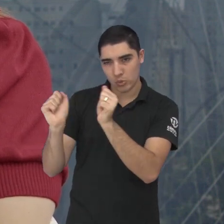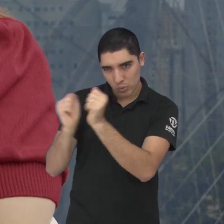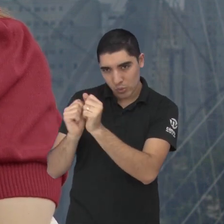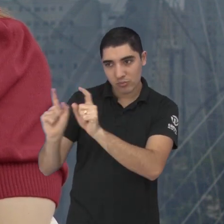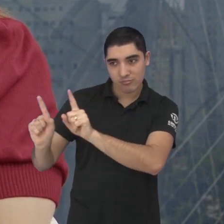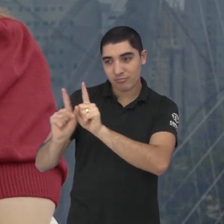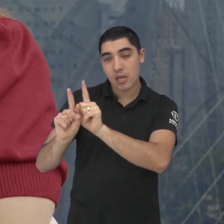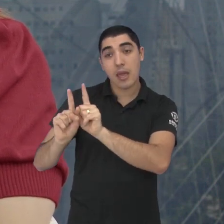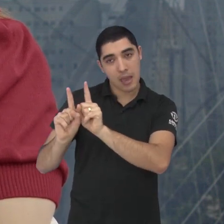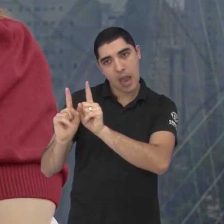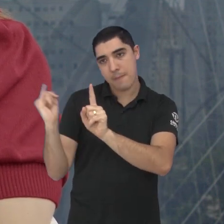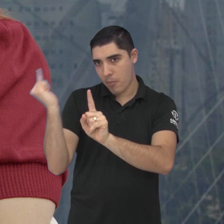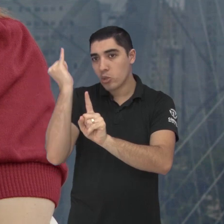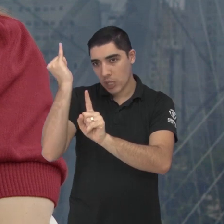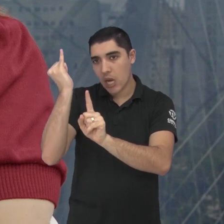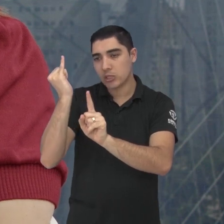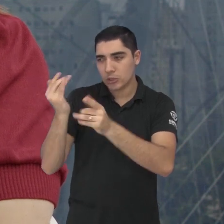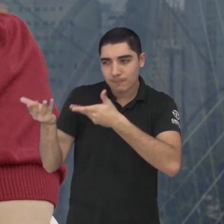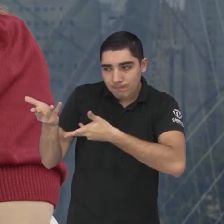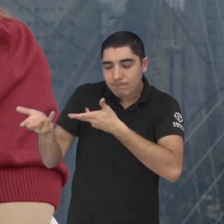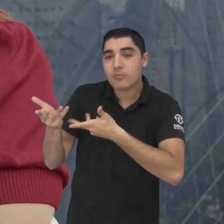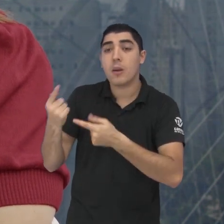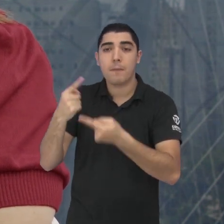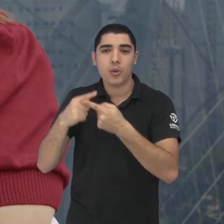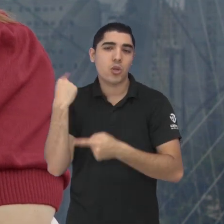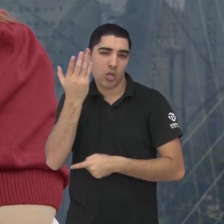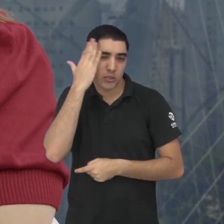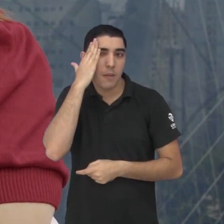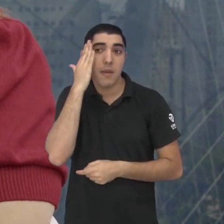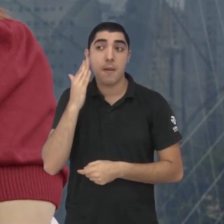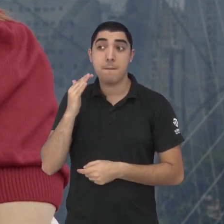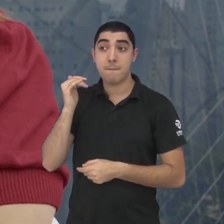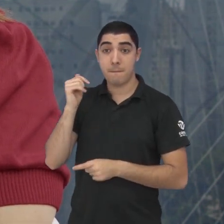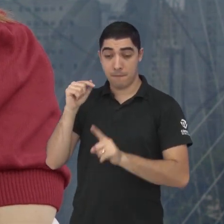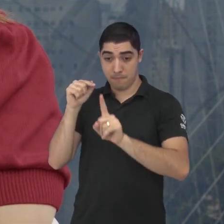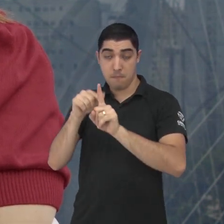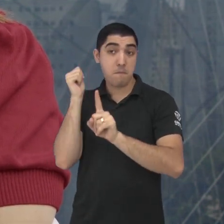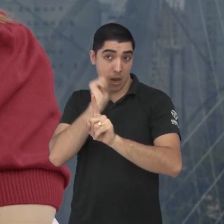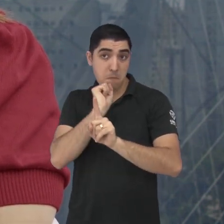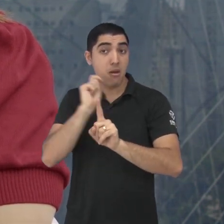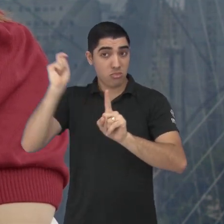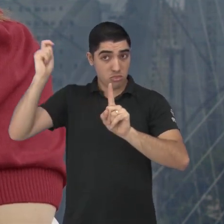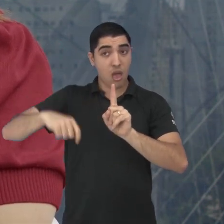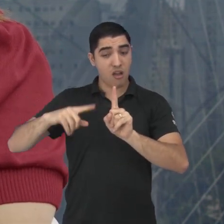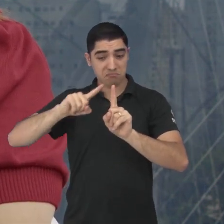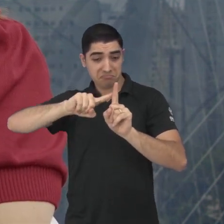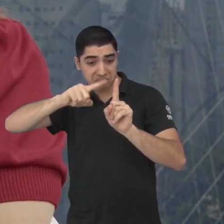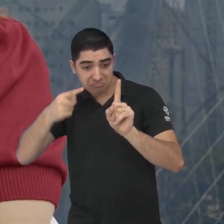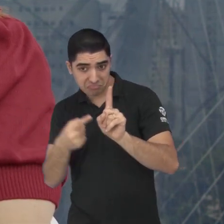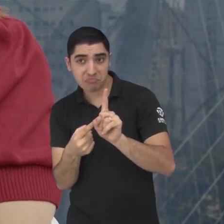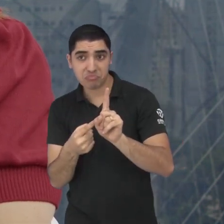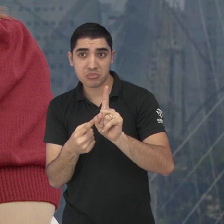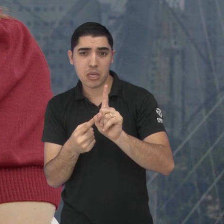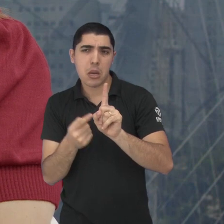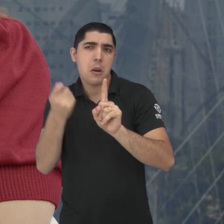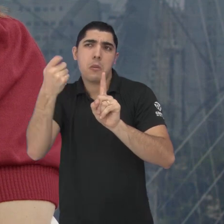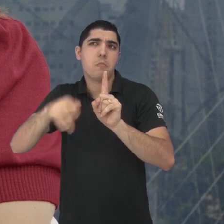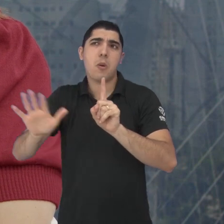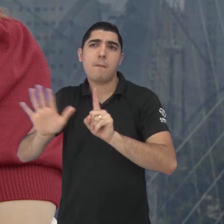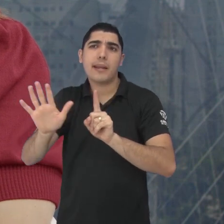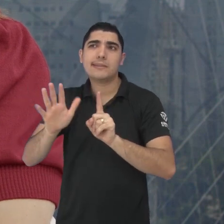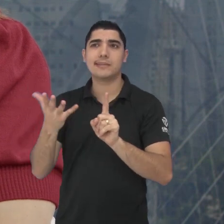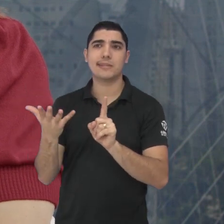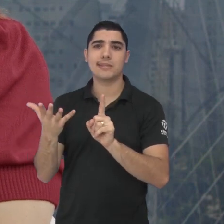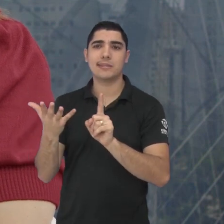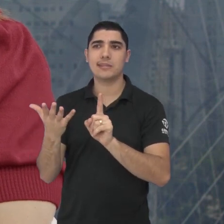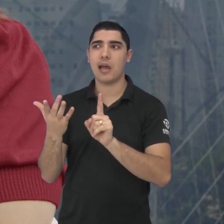sentido. Porque hoje a gente sabe que uma mãe pode ter um filho, né, de diversas formas, né? Não necessariamente precisa ter